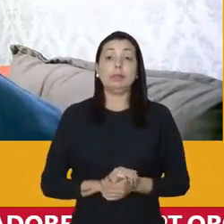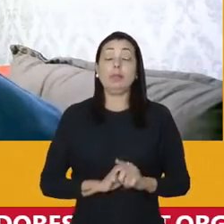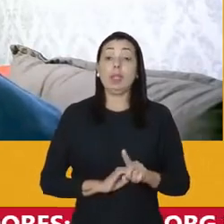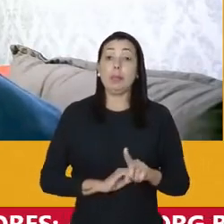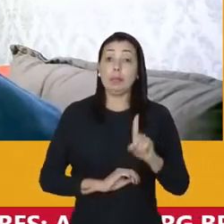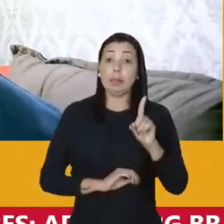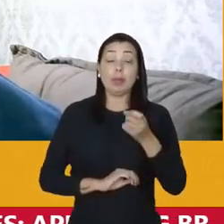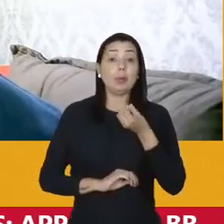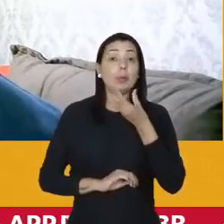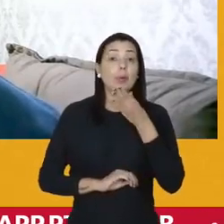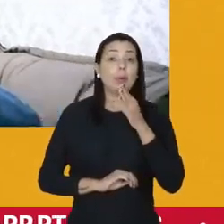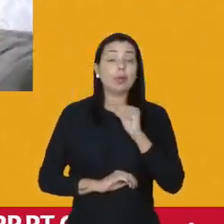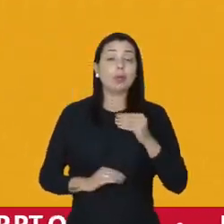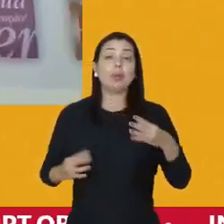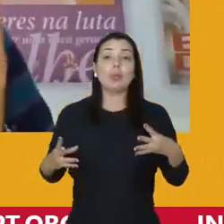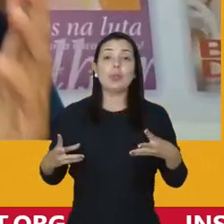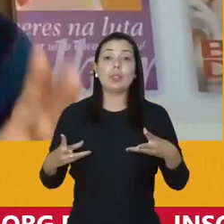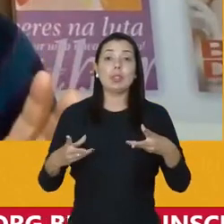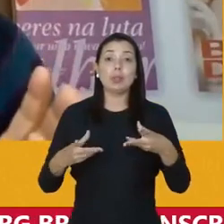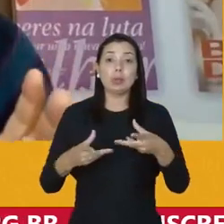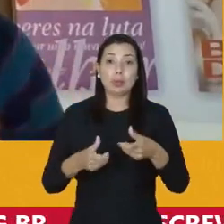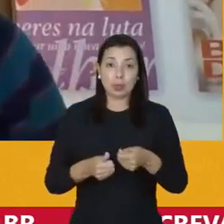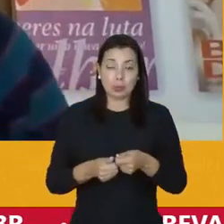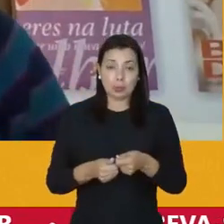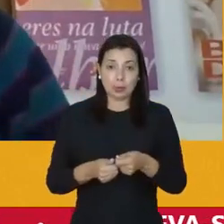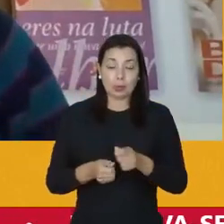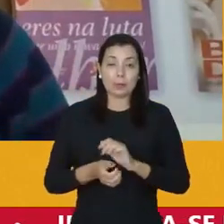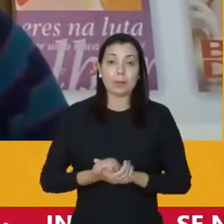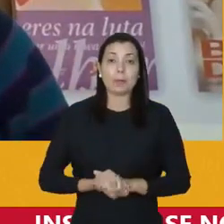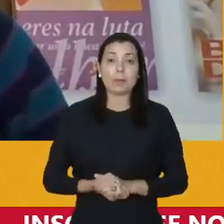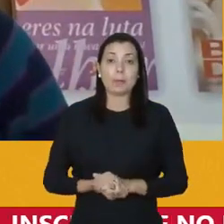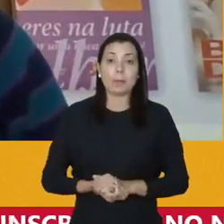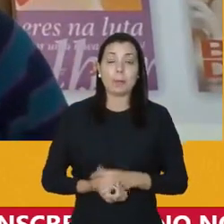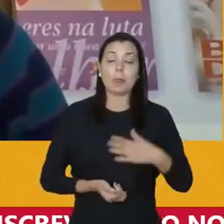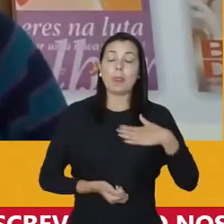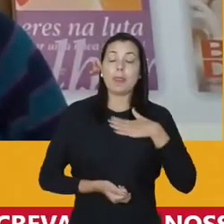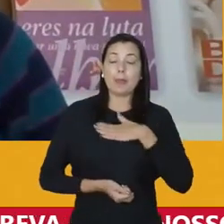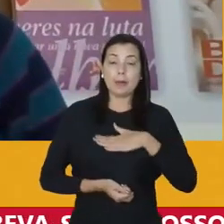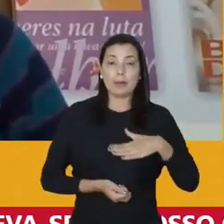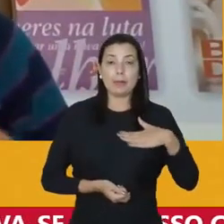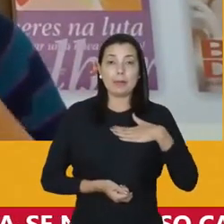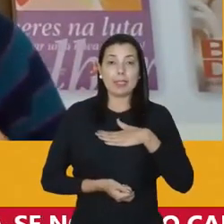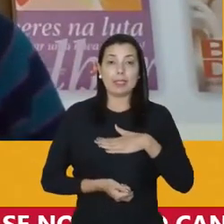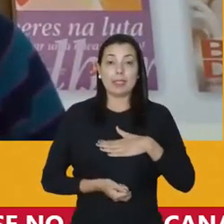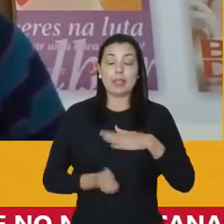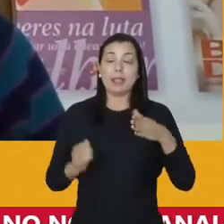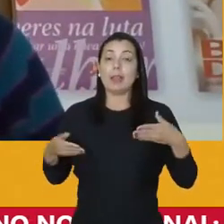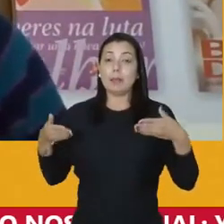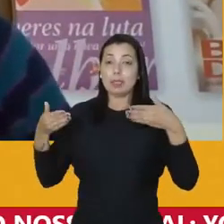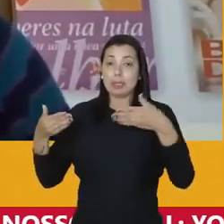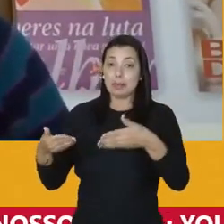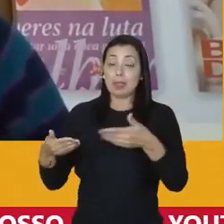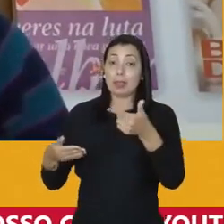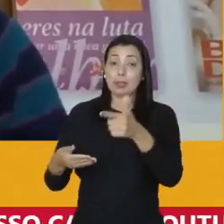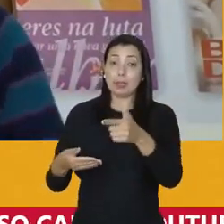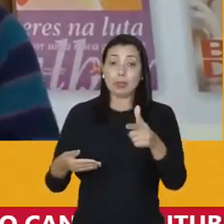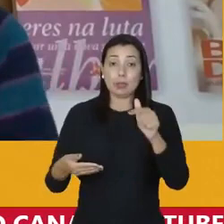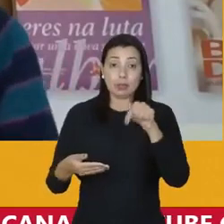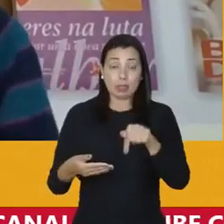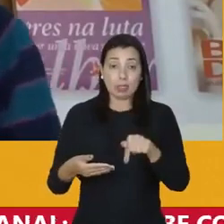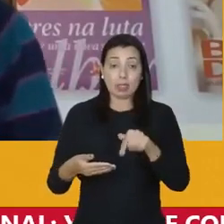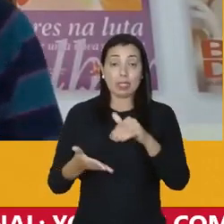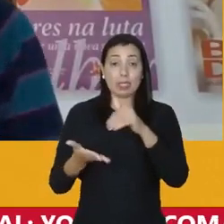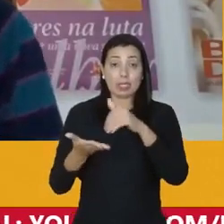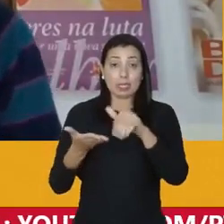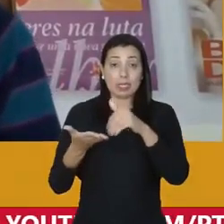Primeiramente, boa noite a todos e todas e todes. Um prazer poder participar mais uma vez aqui da nossa